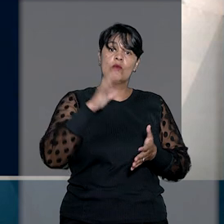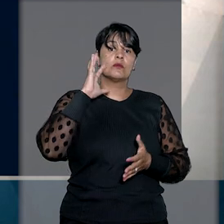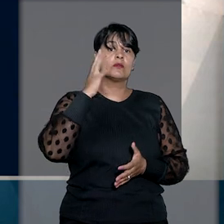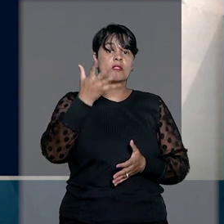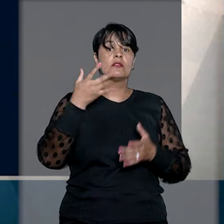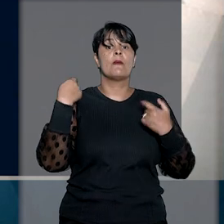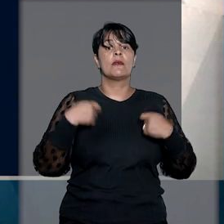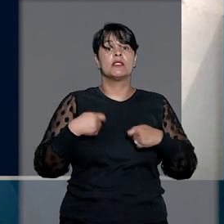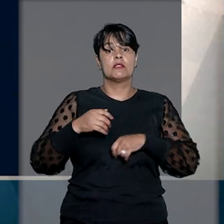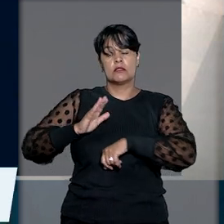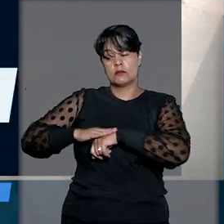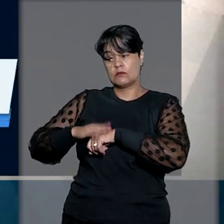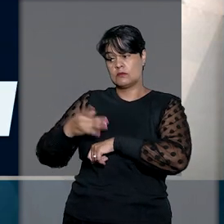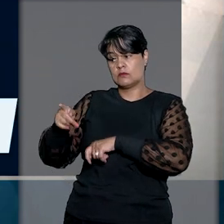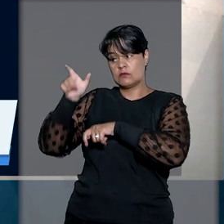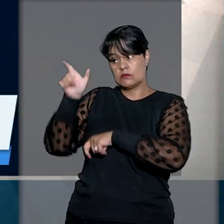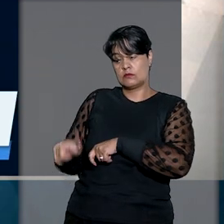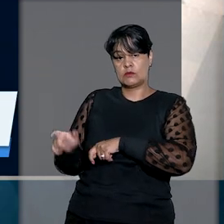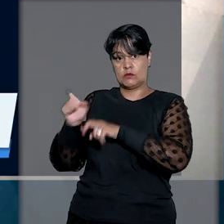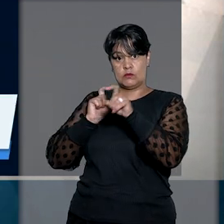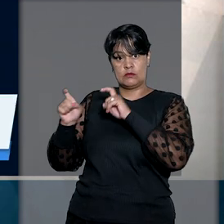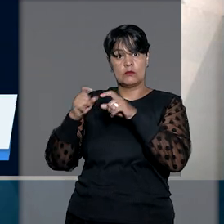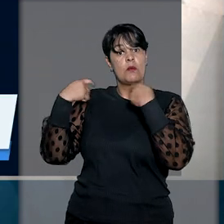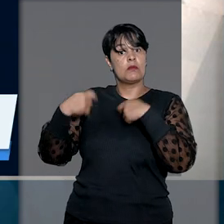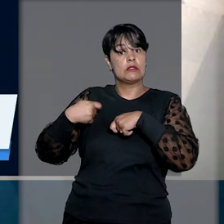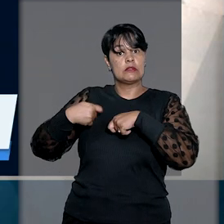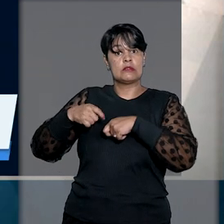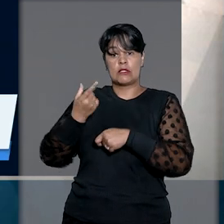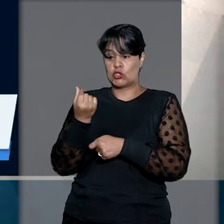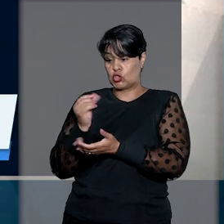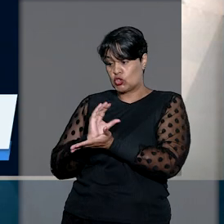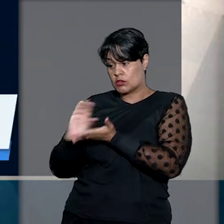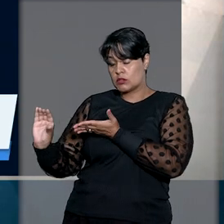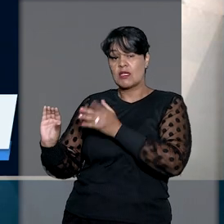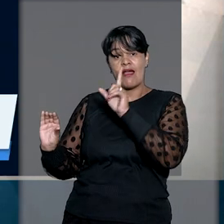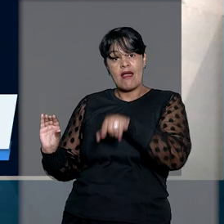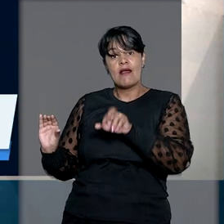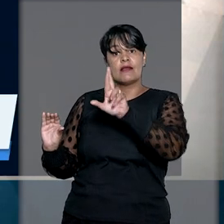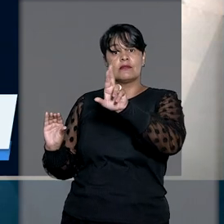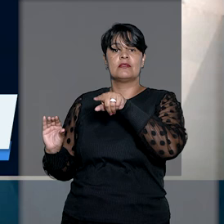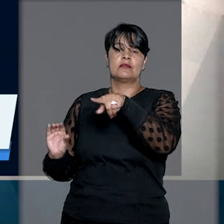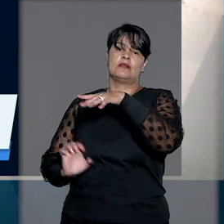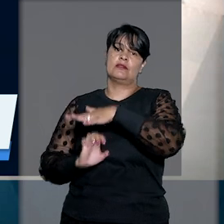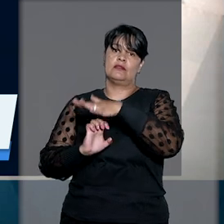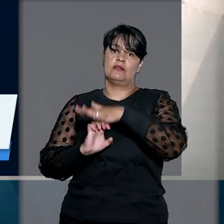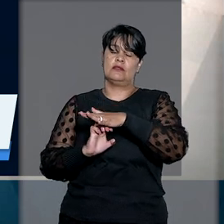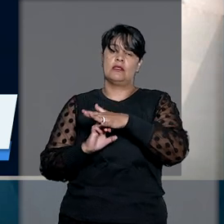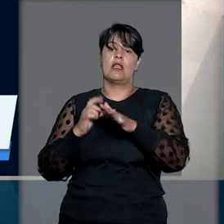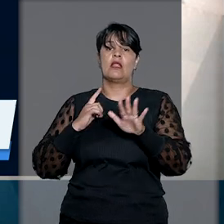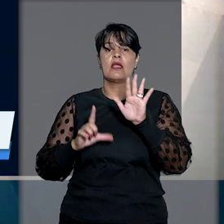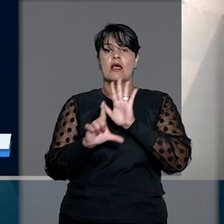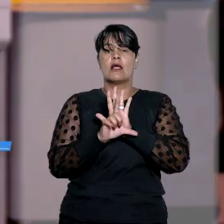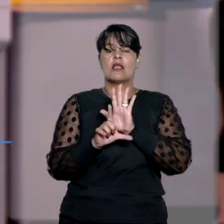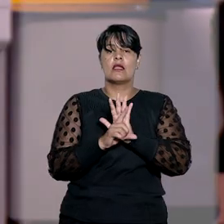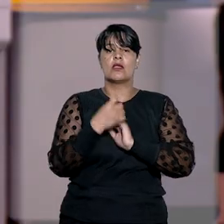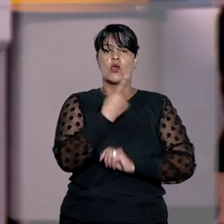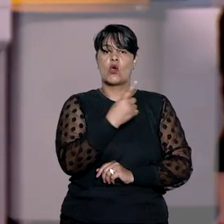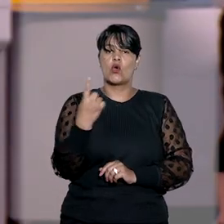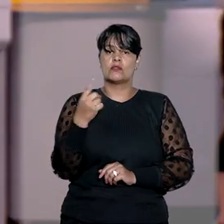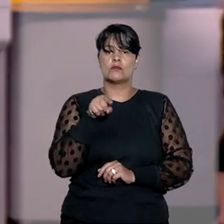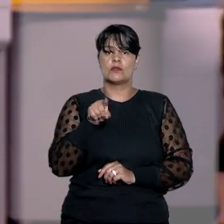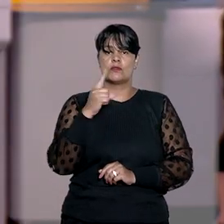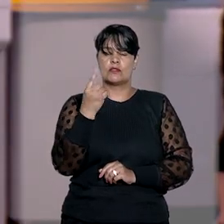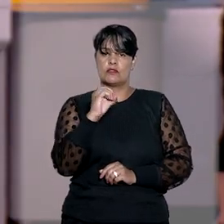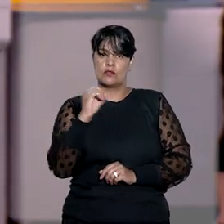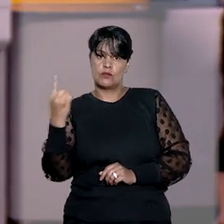ser remunerado de forma própria pela empresa em recuperação nos limites da Lei nº.101, de 2005. No